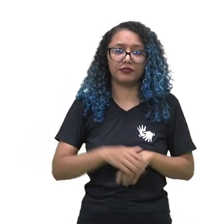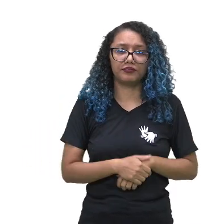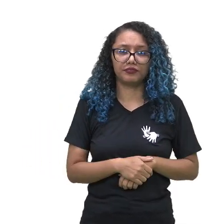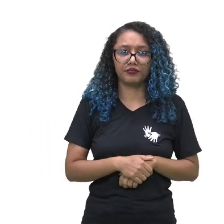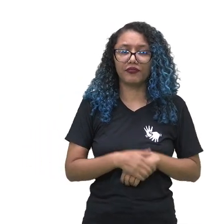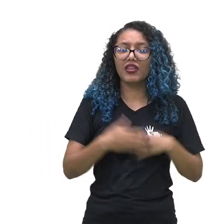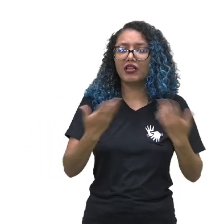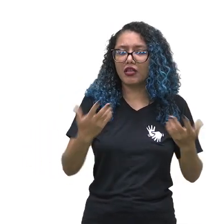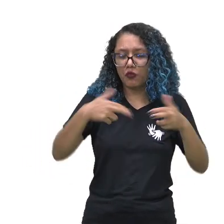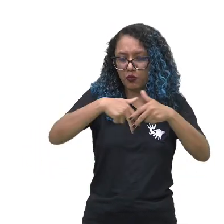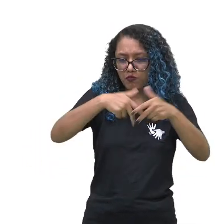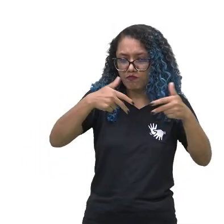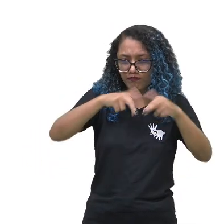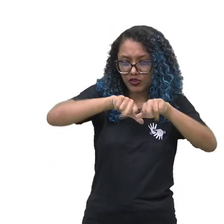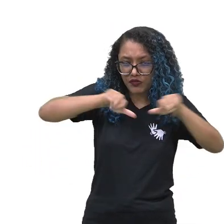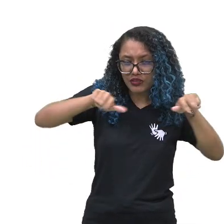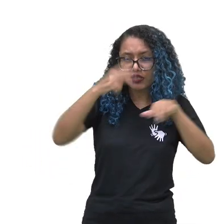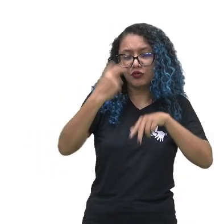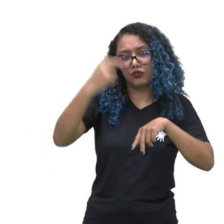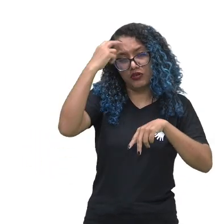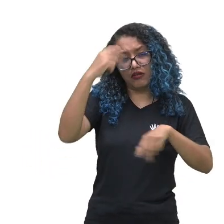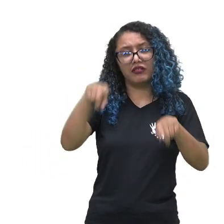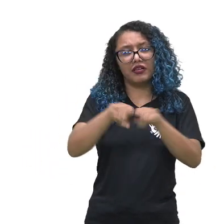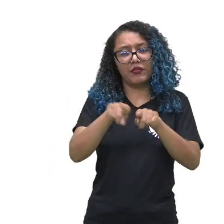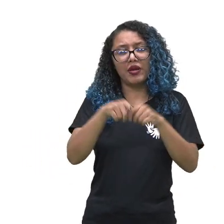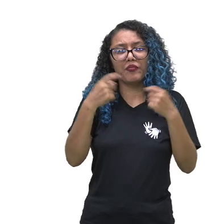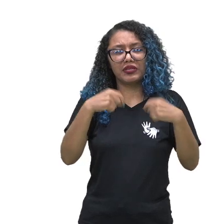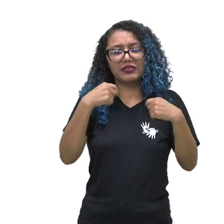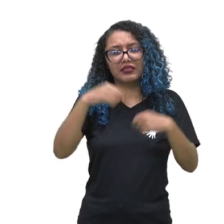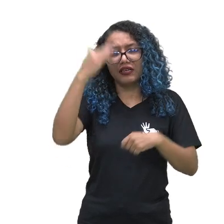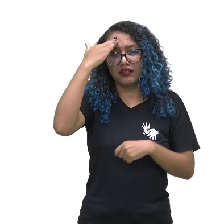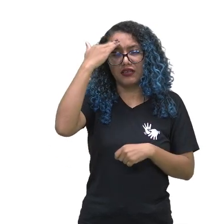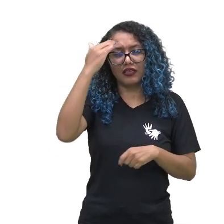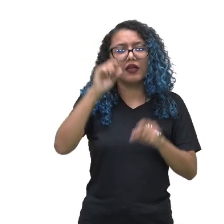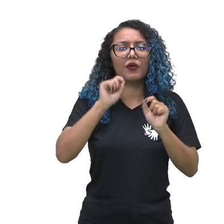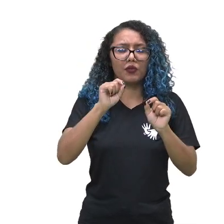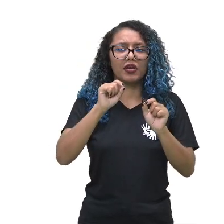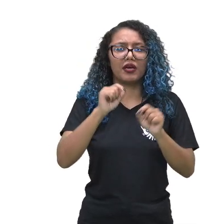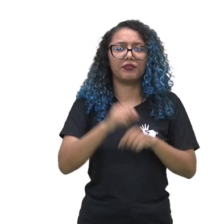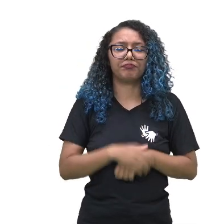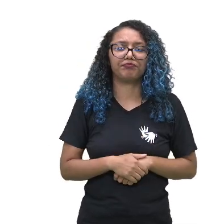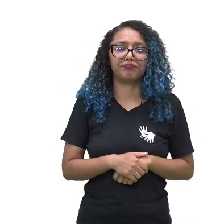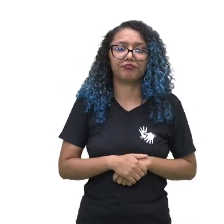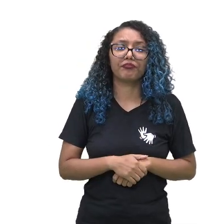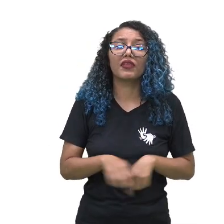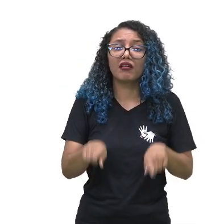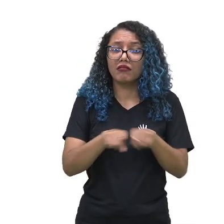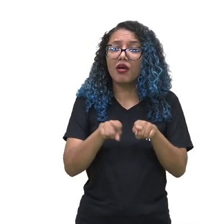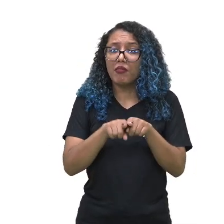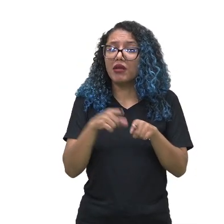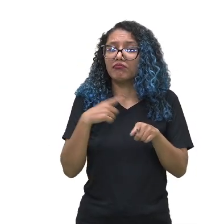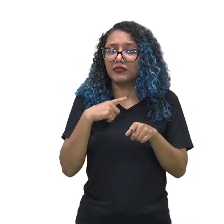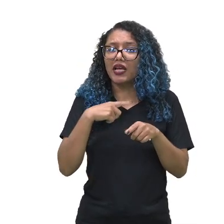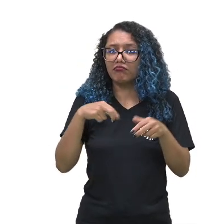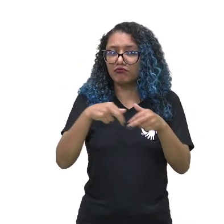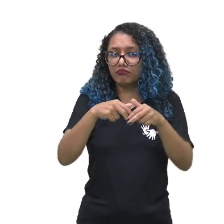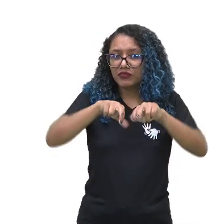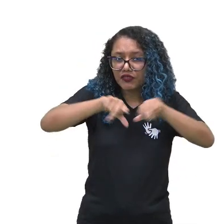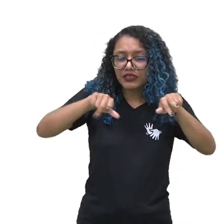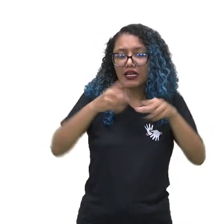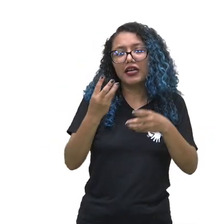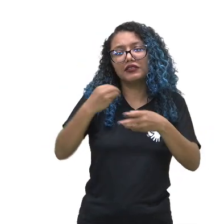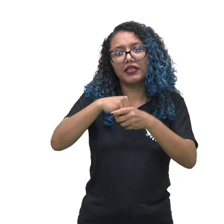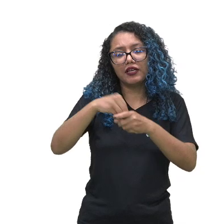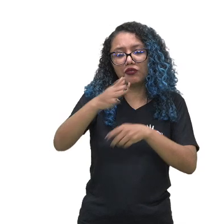diversidade cultural também tem que ser entendida por essa questão do lado do gênero. Ok?